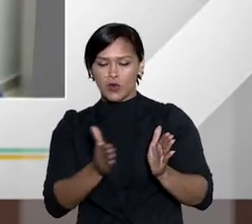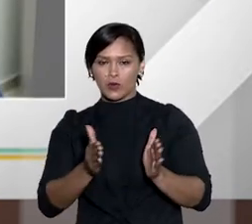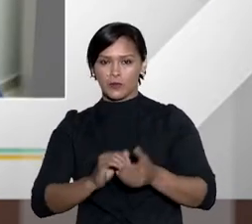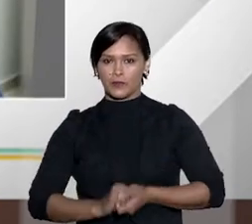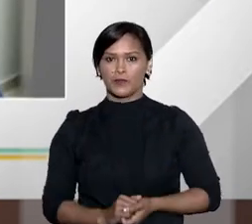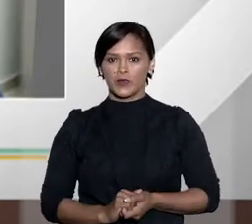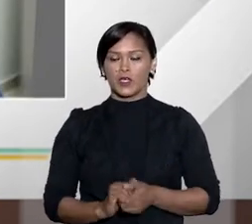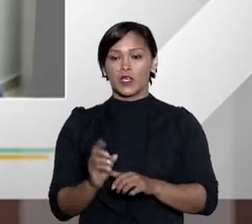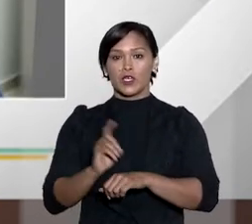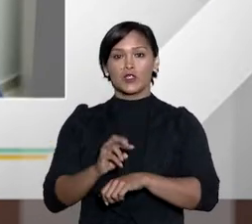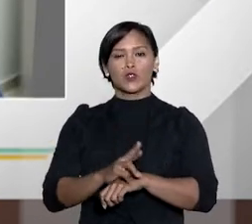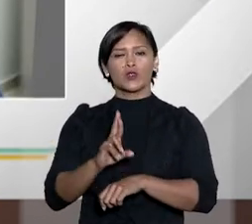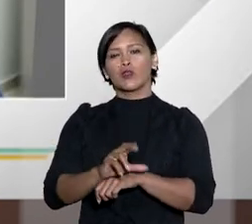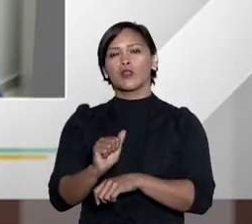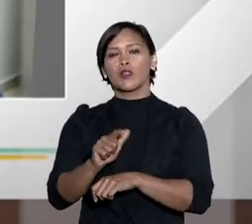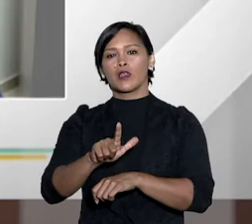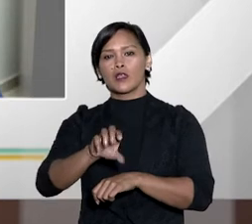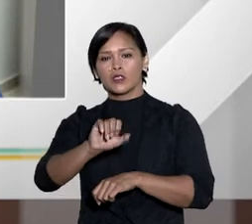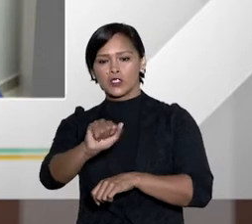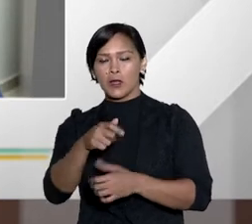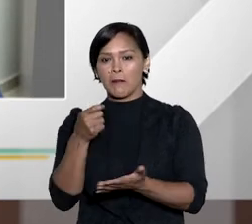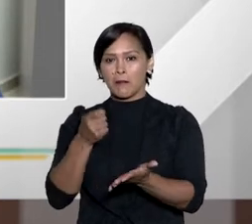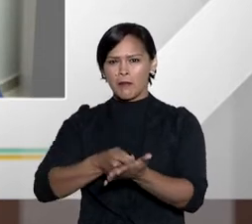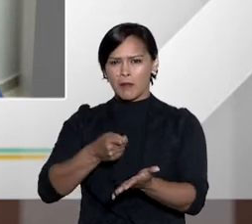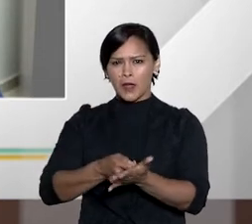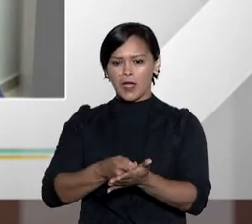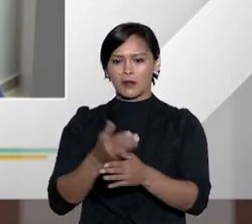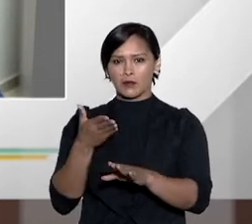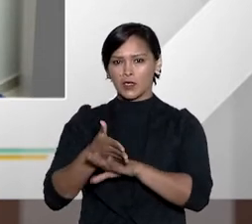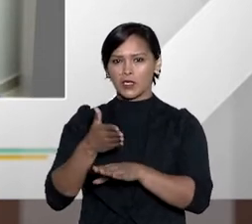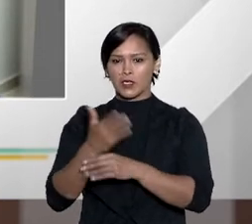é preciso pagar custas para entrar com a ação no Juizado Especial?